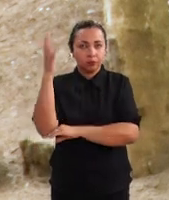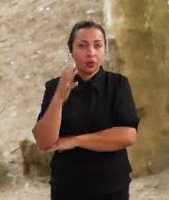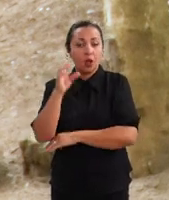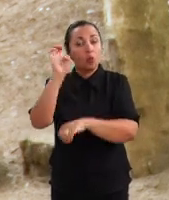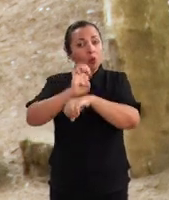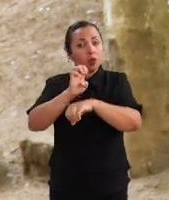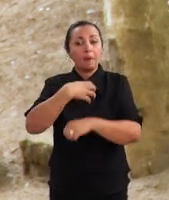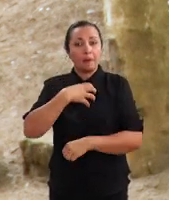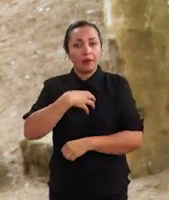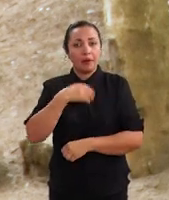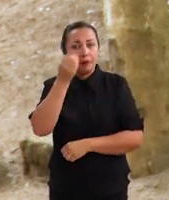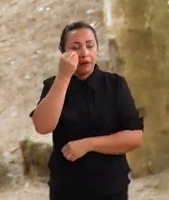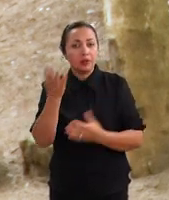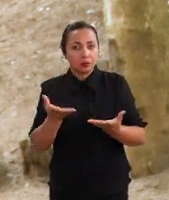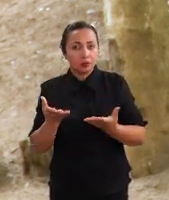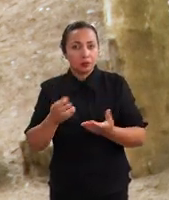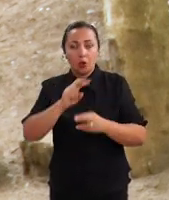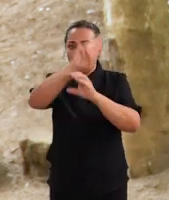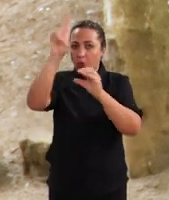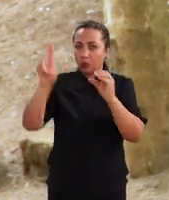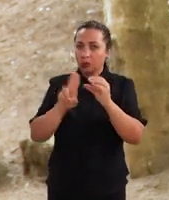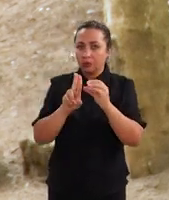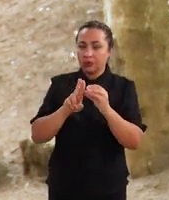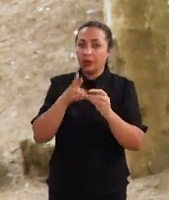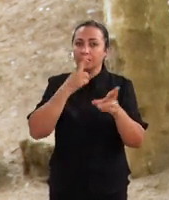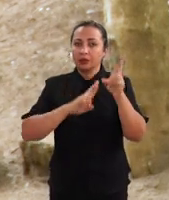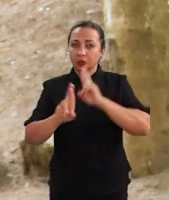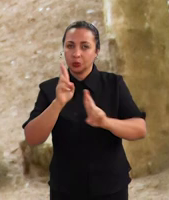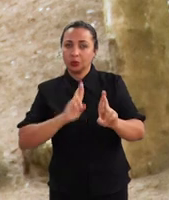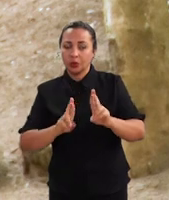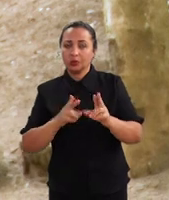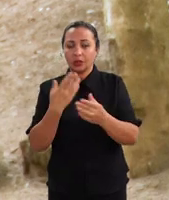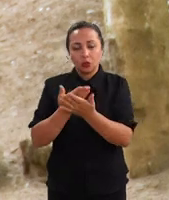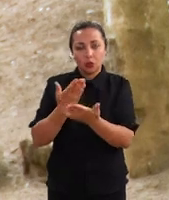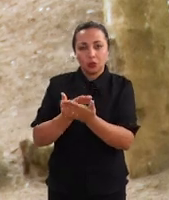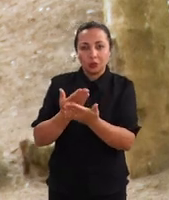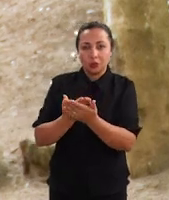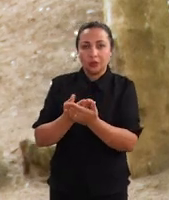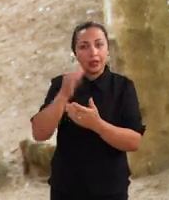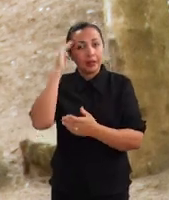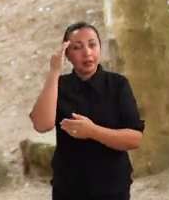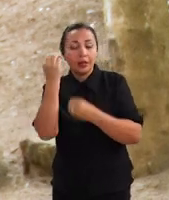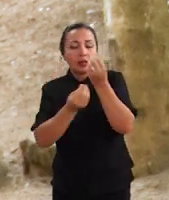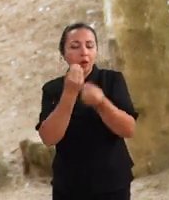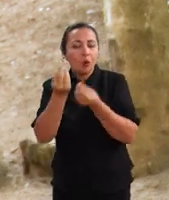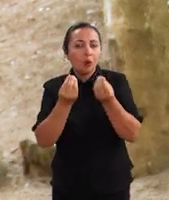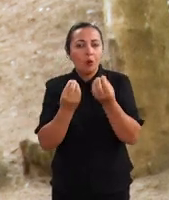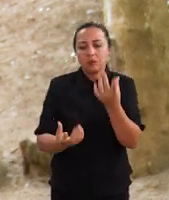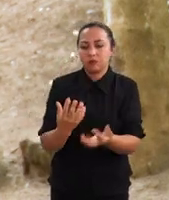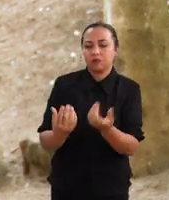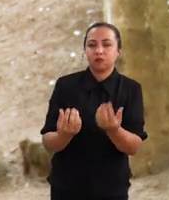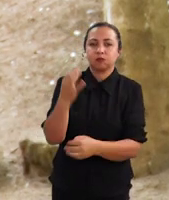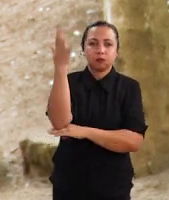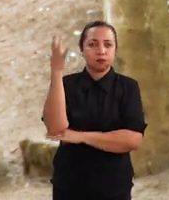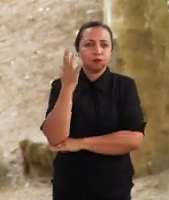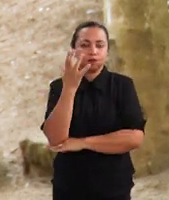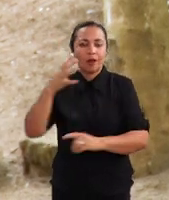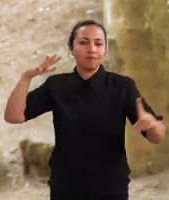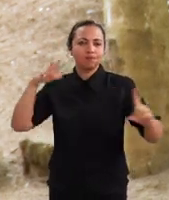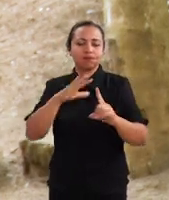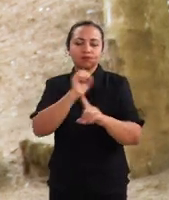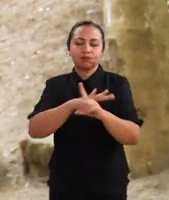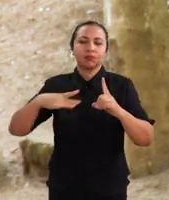estado da Bahia. Veja agora no Univerciência os resultados desse estudo e entenda como os incêndios florestais